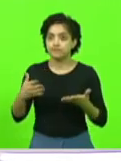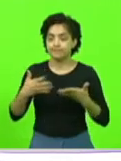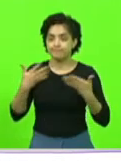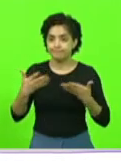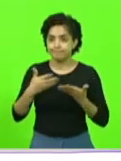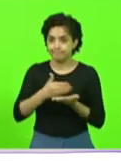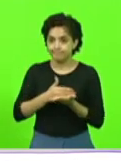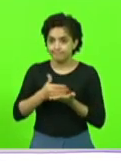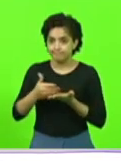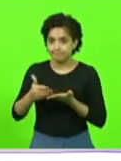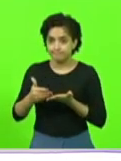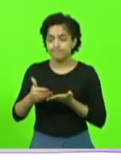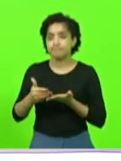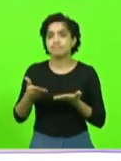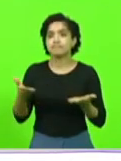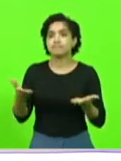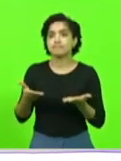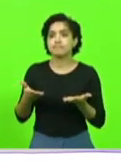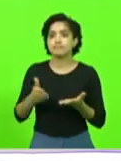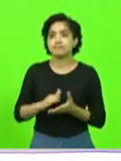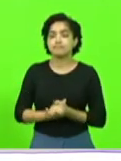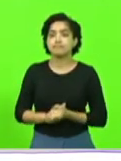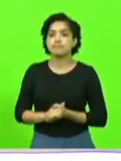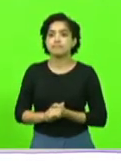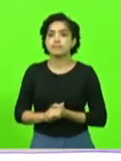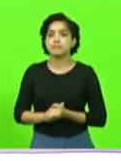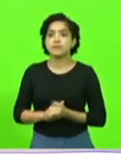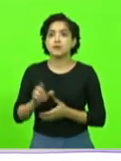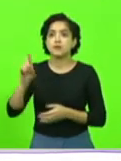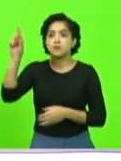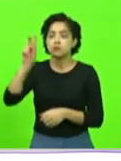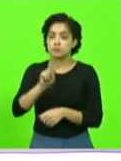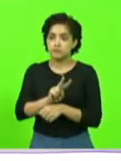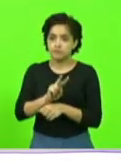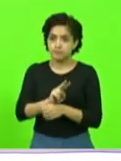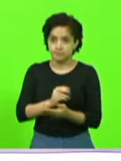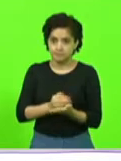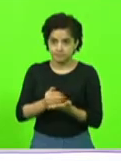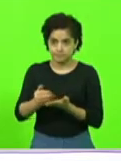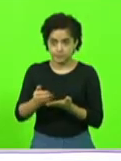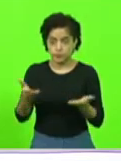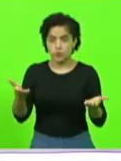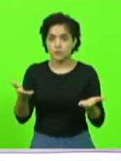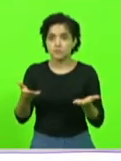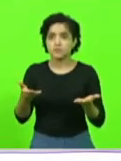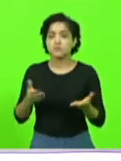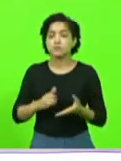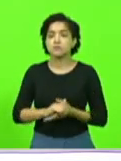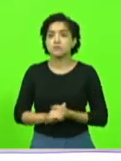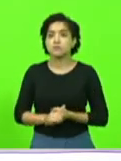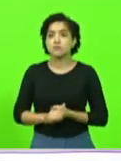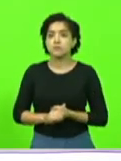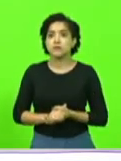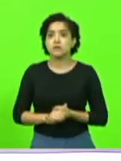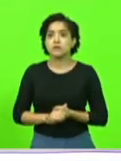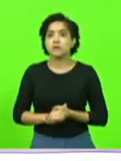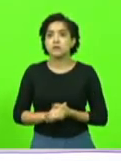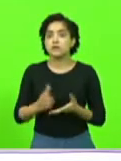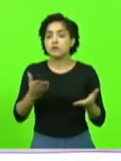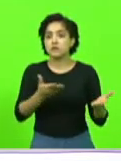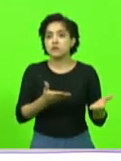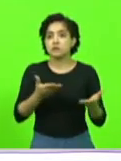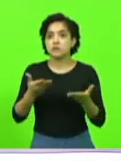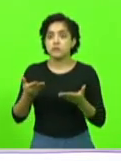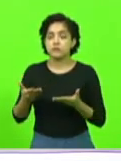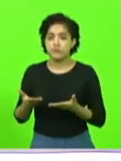sessão de trabalho no dia de hoje. Sob a proteção de Deus, declaro aberta a presente sessão. Faço um convite ao